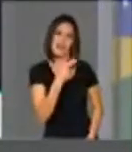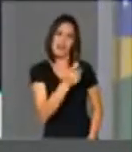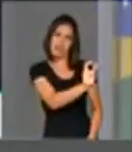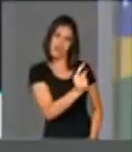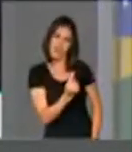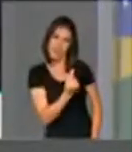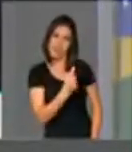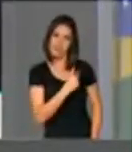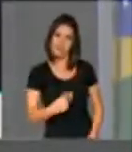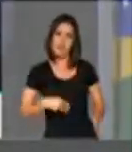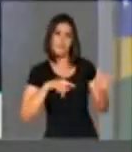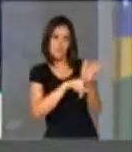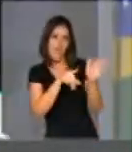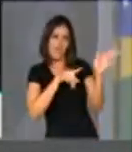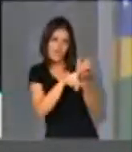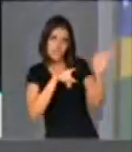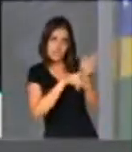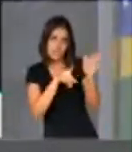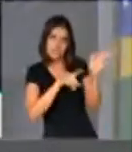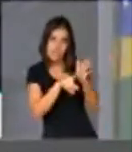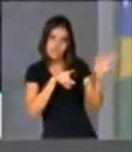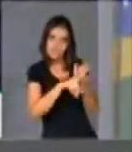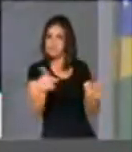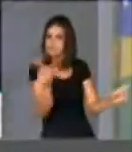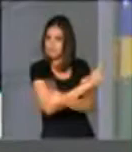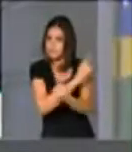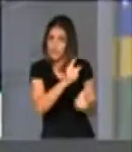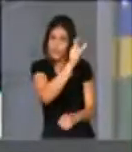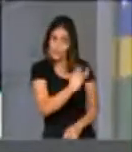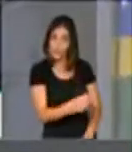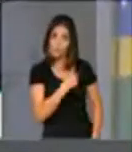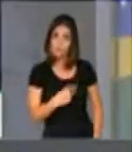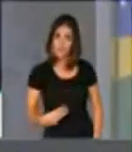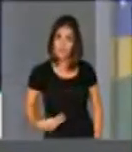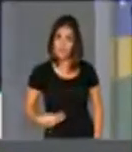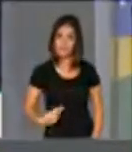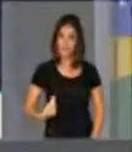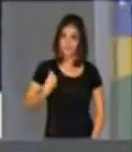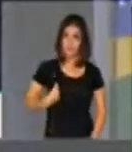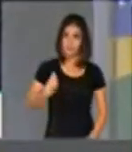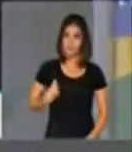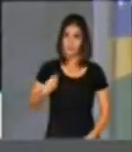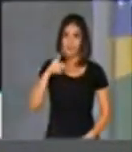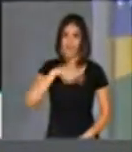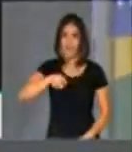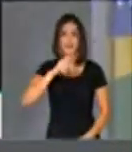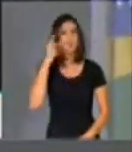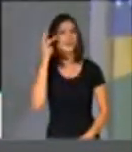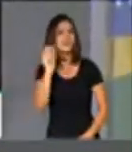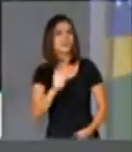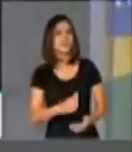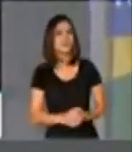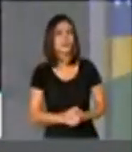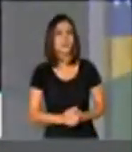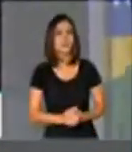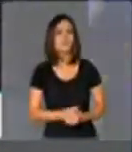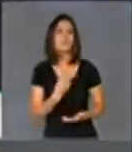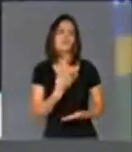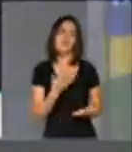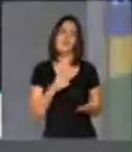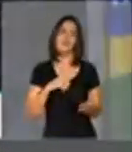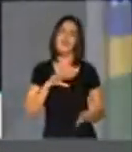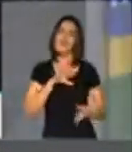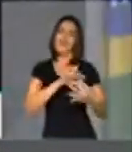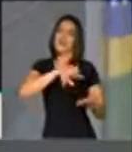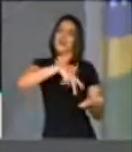aqui para ser perguntado, não. O senhor veio aqui é para fazer parte do palco deles. Parabéns pela